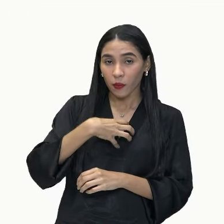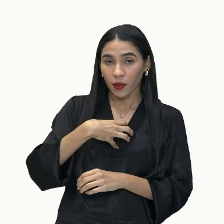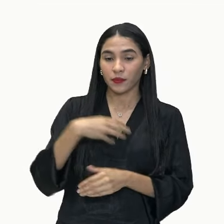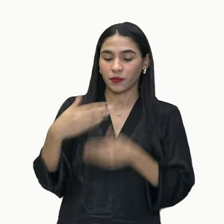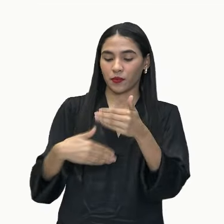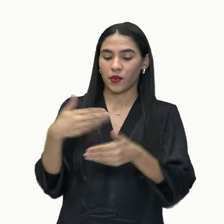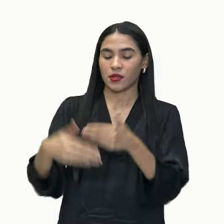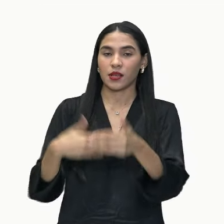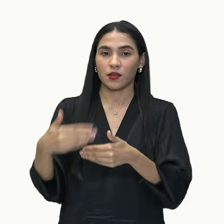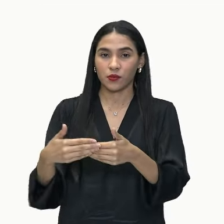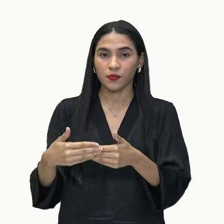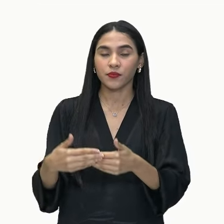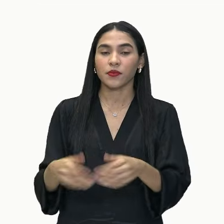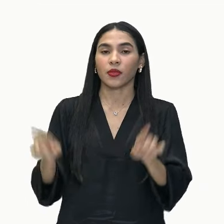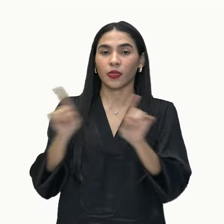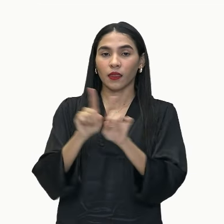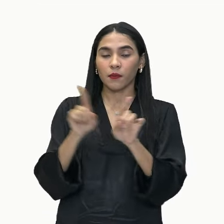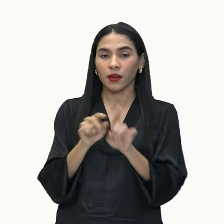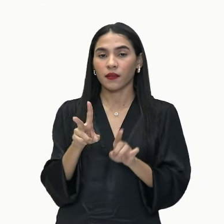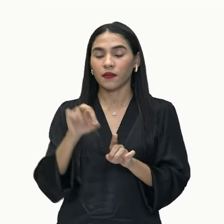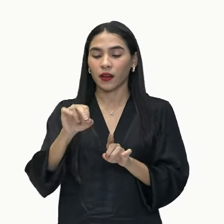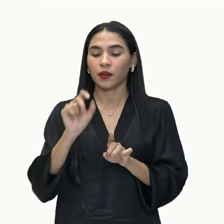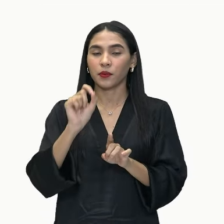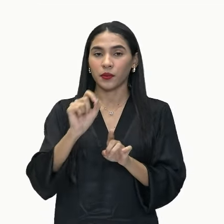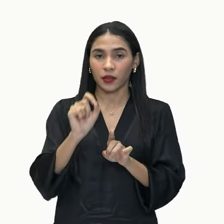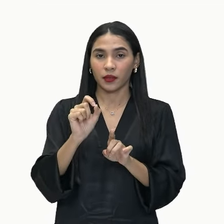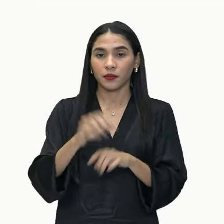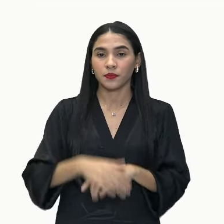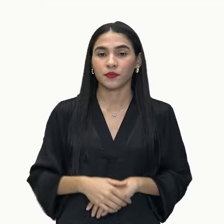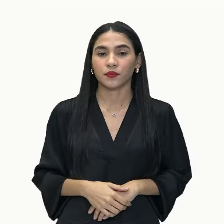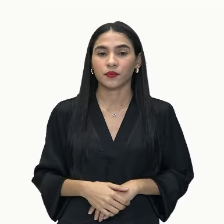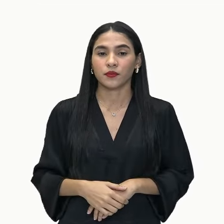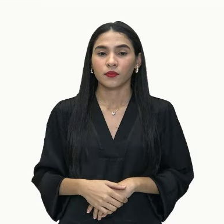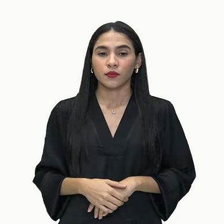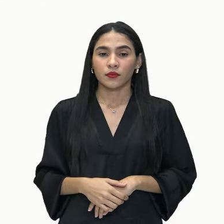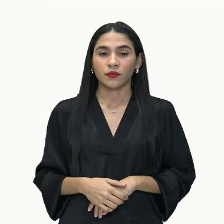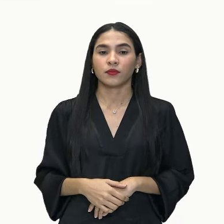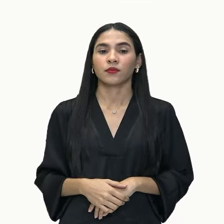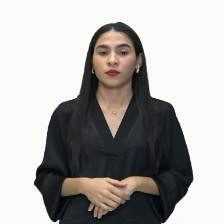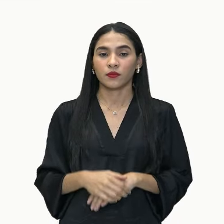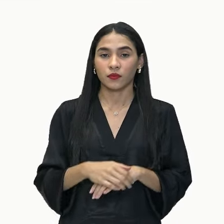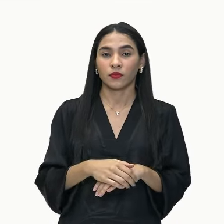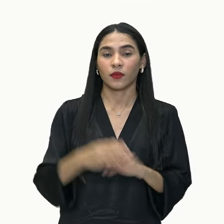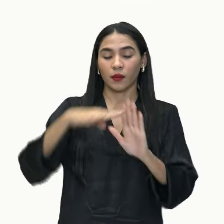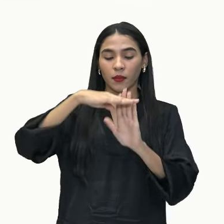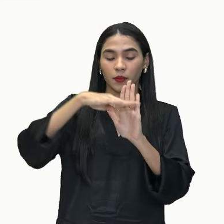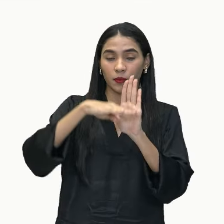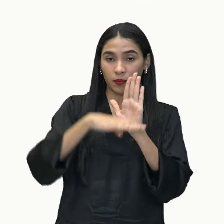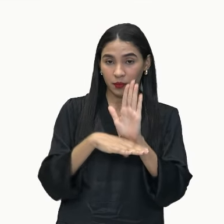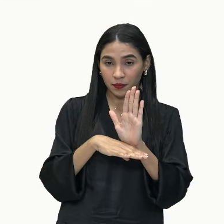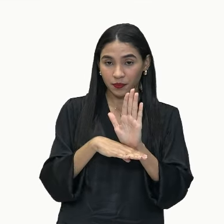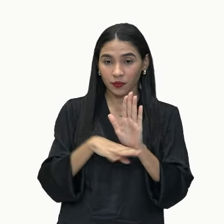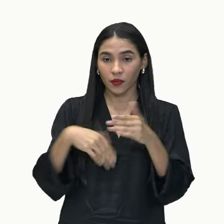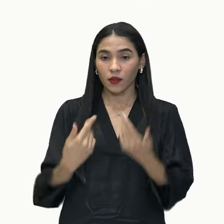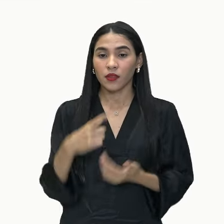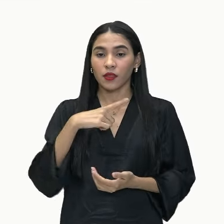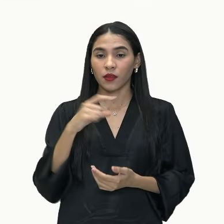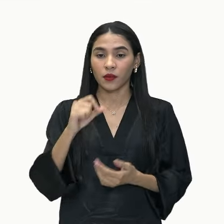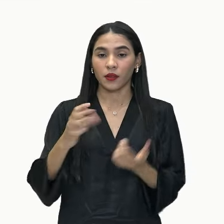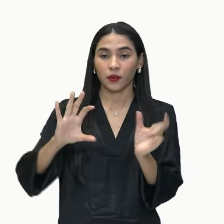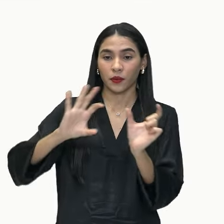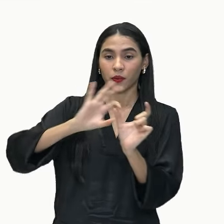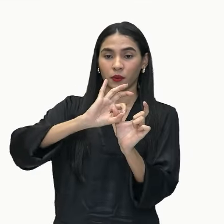processo e também vai passar por esse processo de classificação, né? Então, temos aí essas